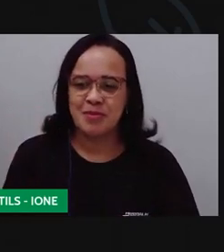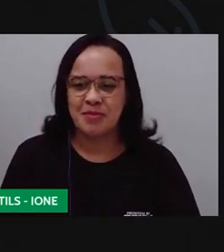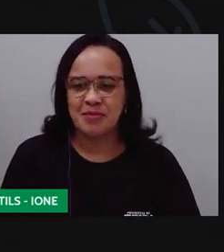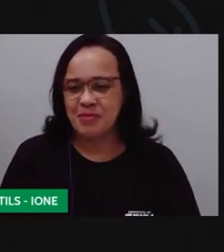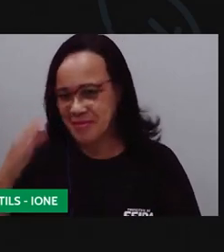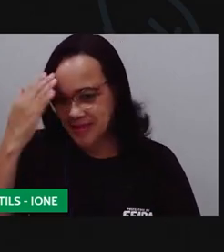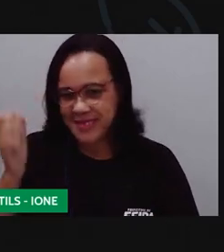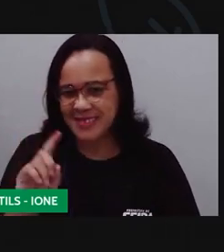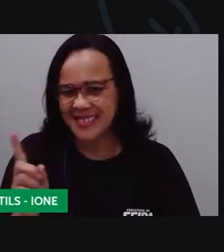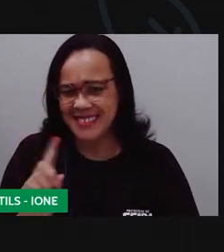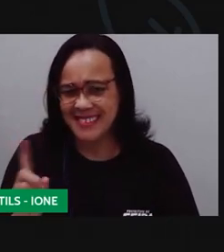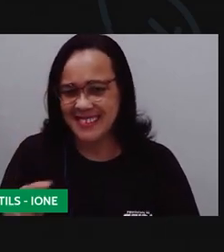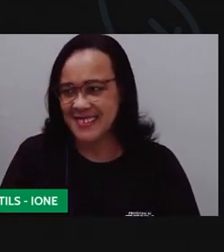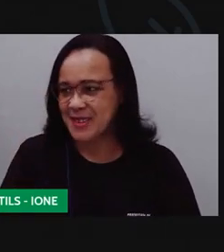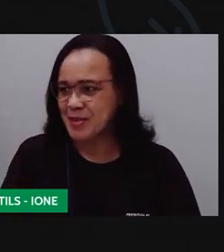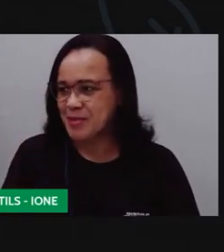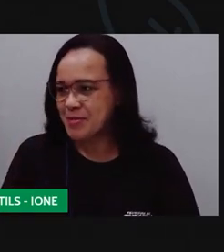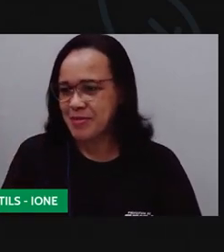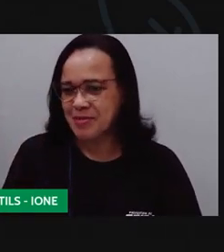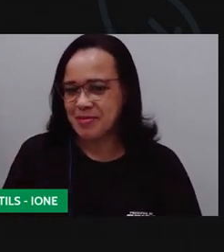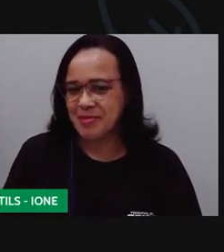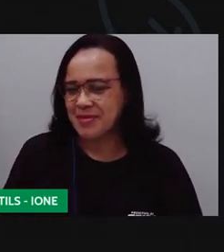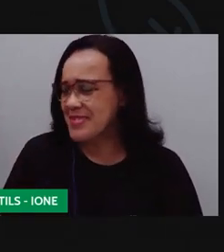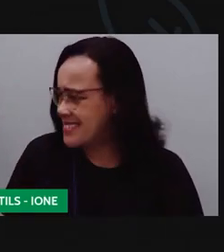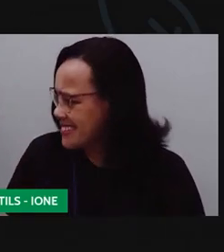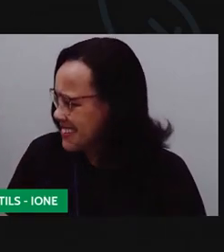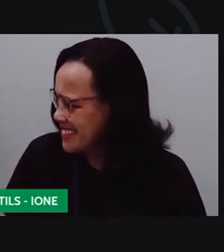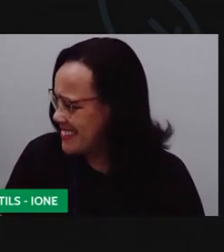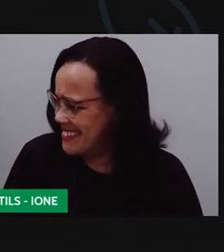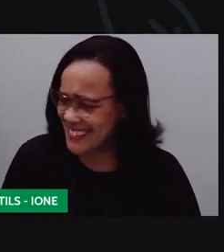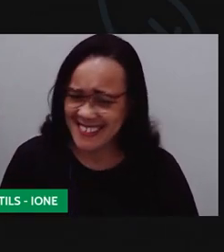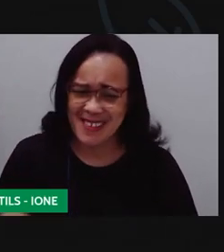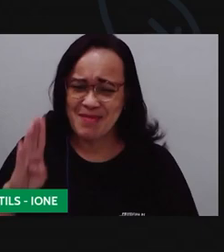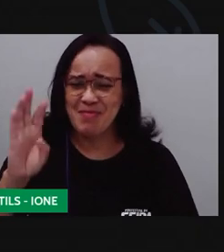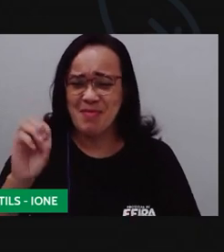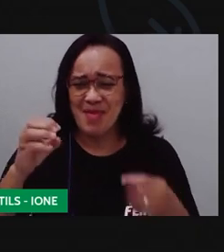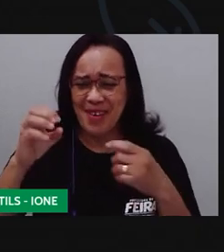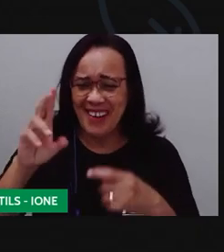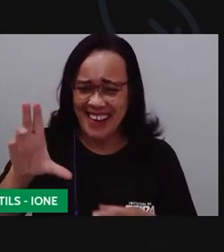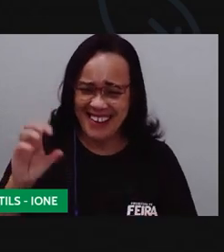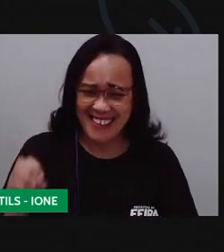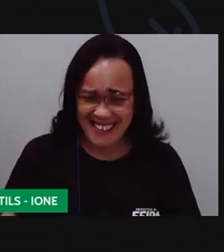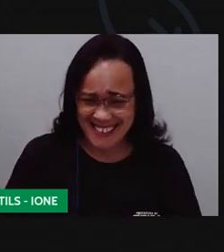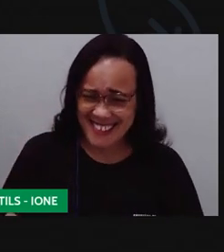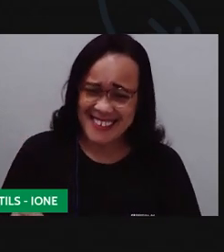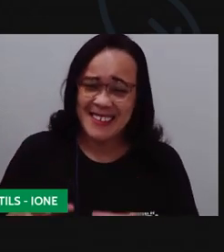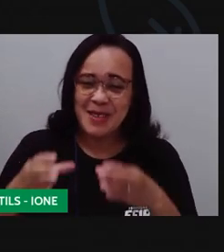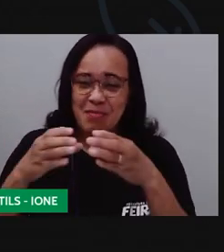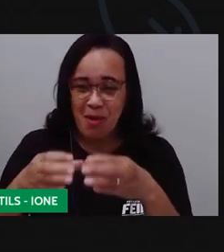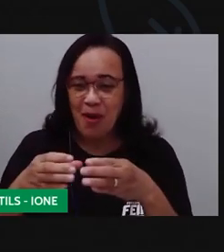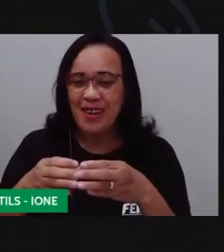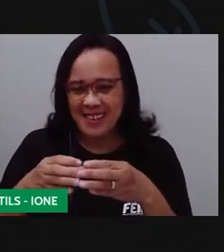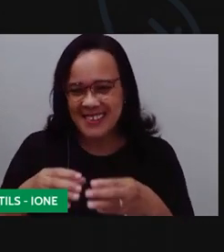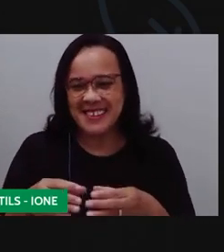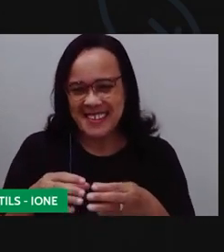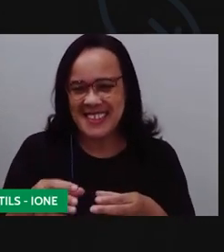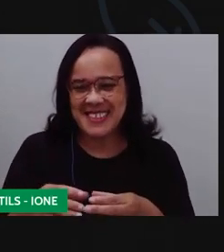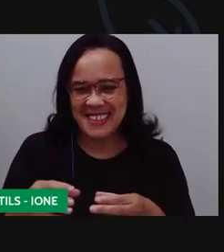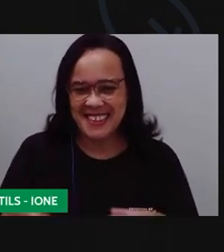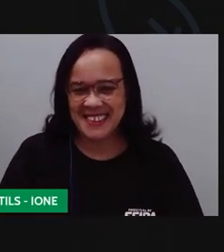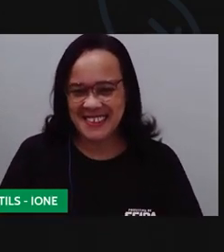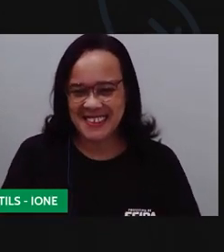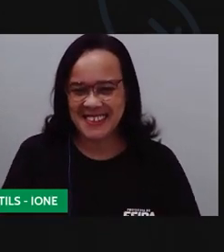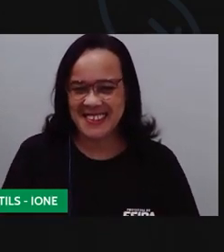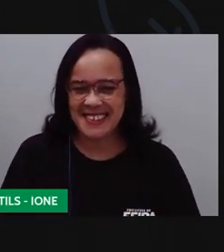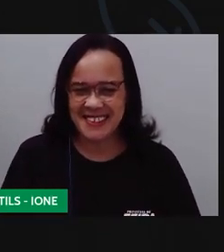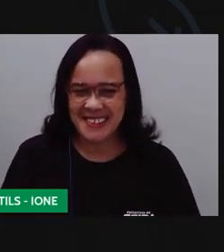não sabe o que é isso Ione? isso é uma bola e Ione você não sabe o uma bola? pois é uma